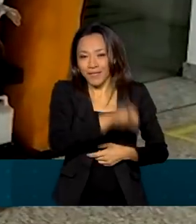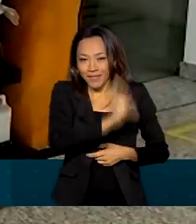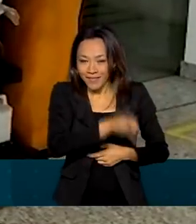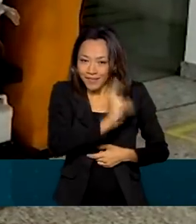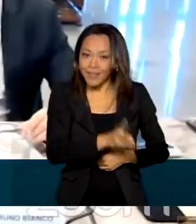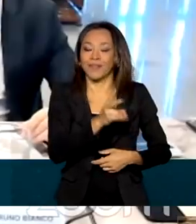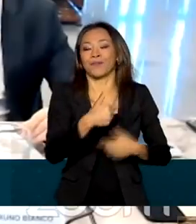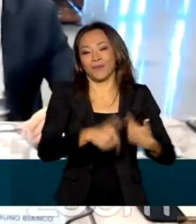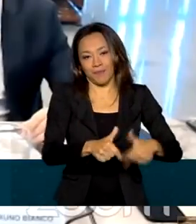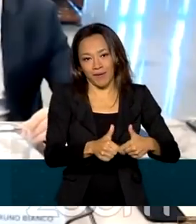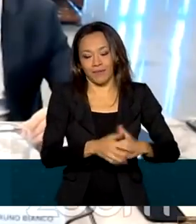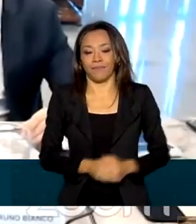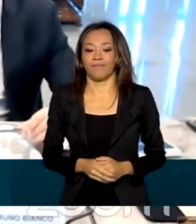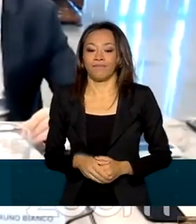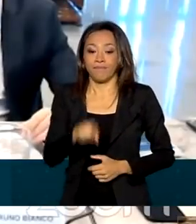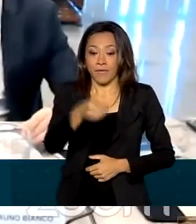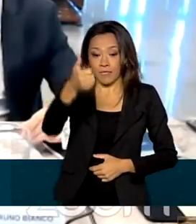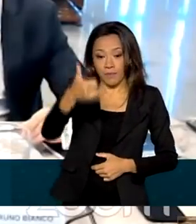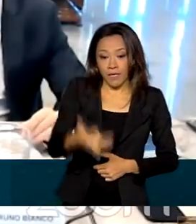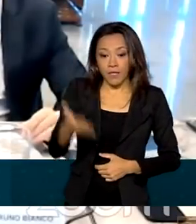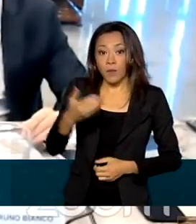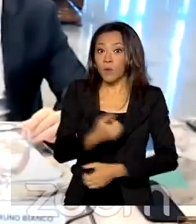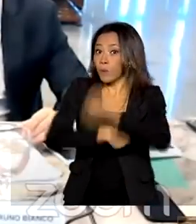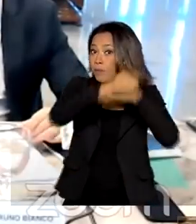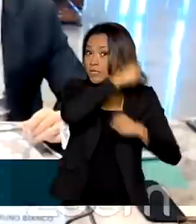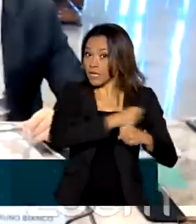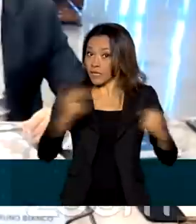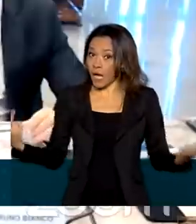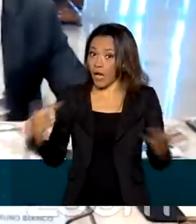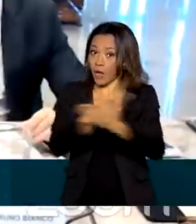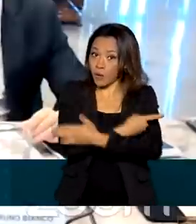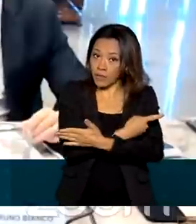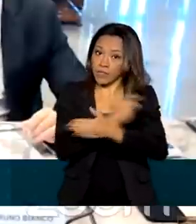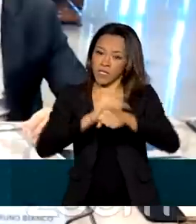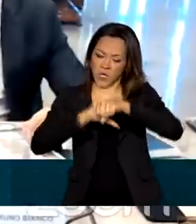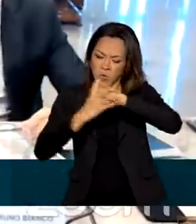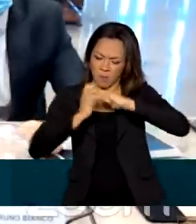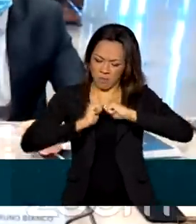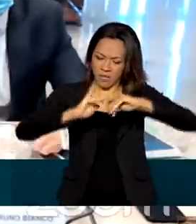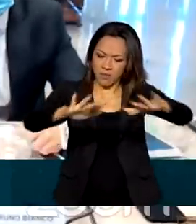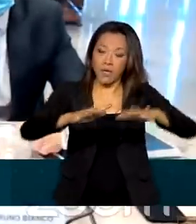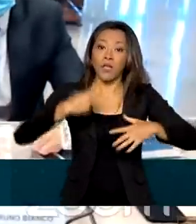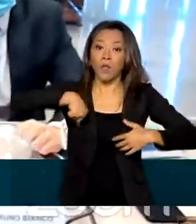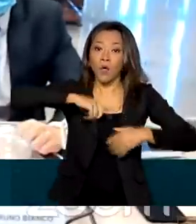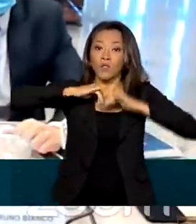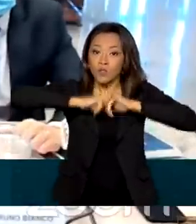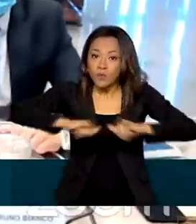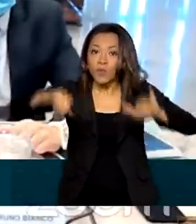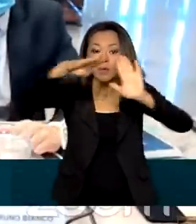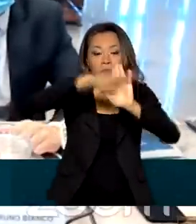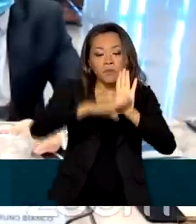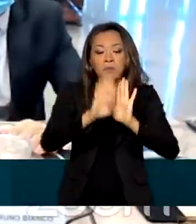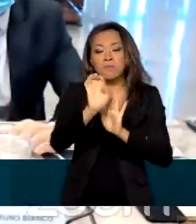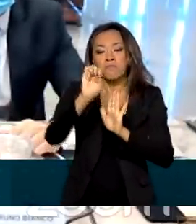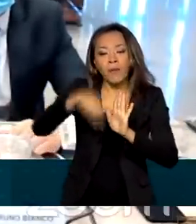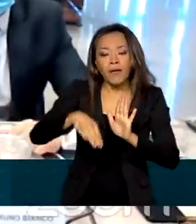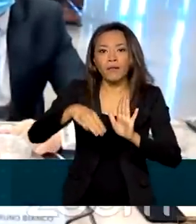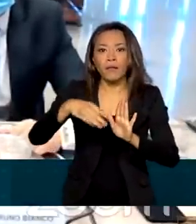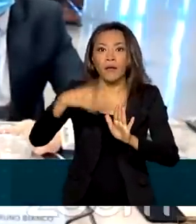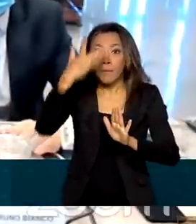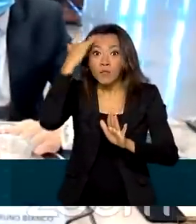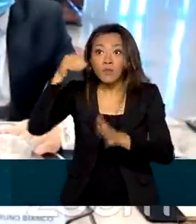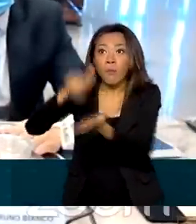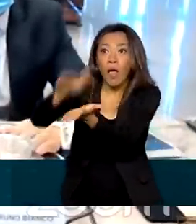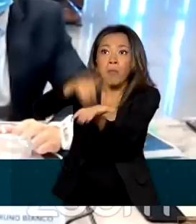preservado. No ano passado, surpreendidos pela crise, quando lançamos o bem, já estávamos perdendo empregos. Esse